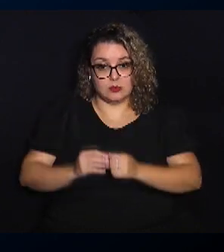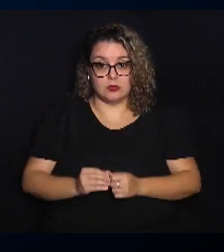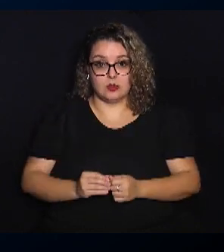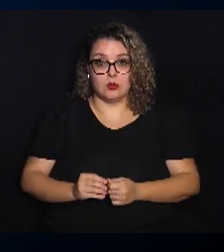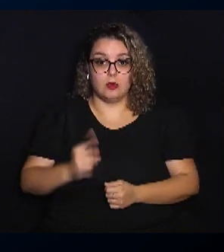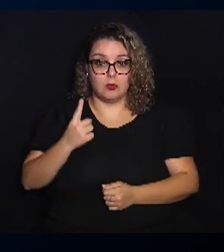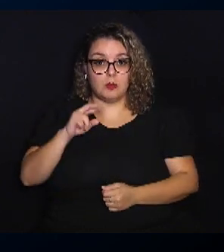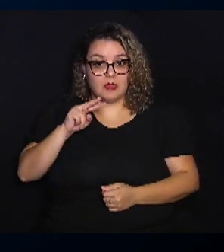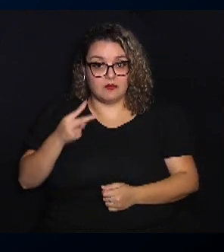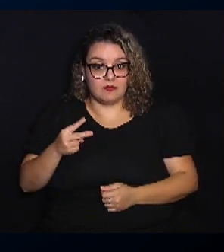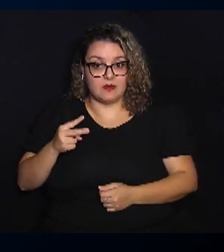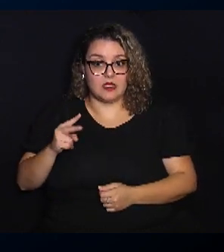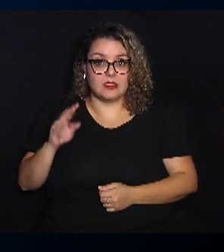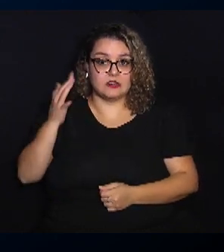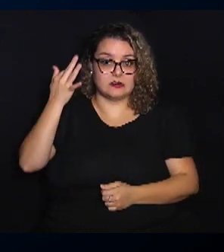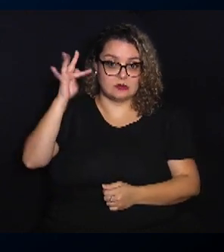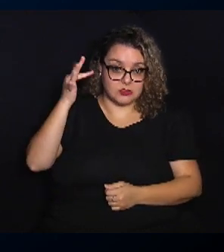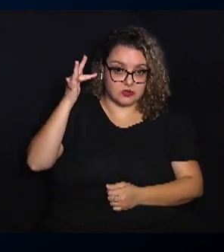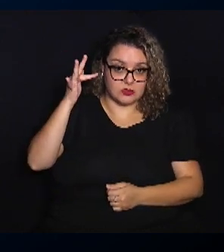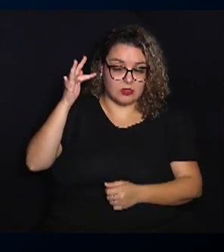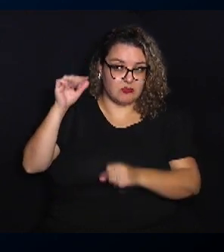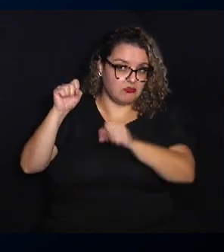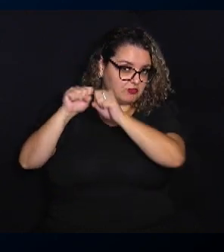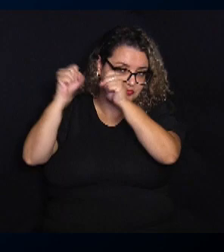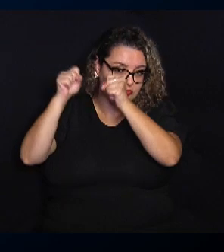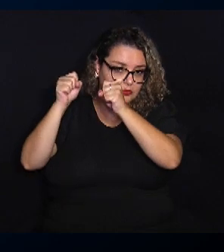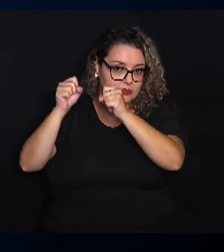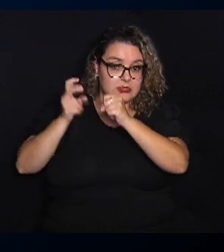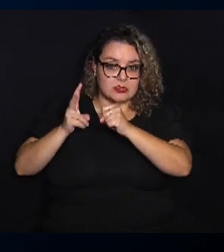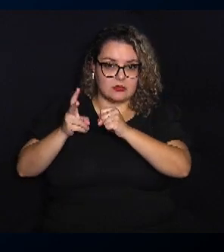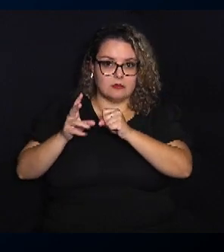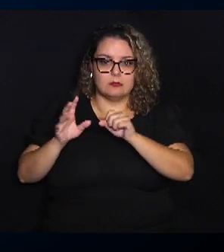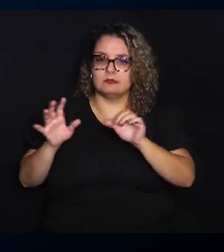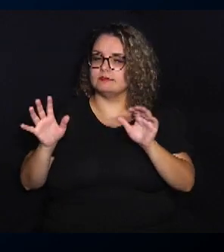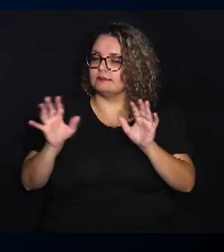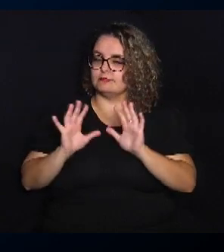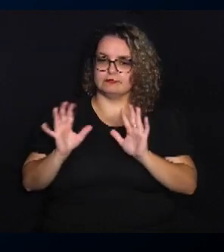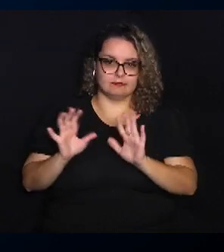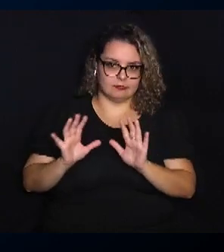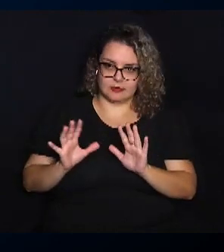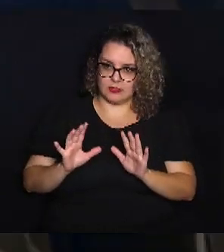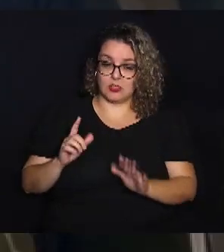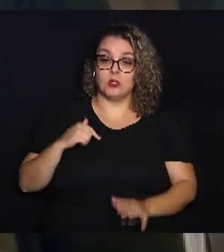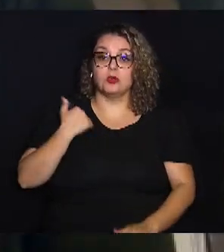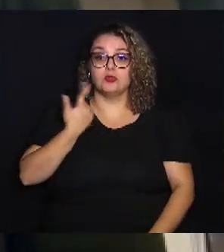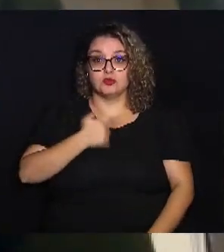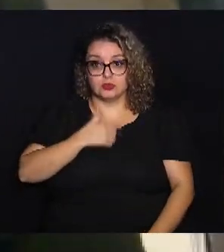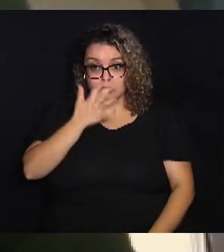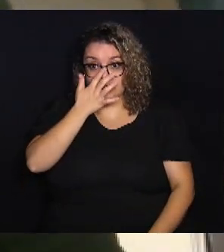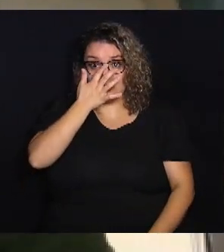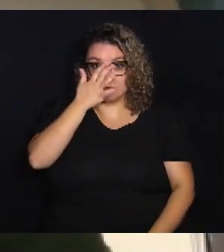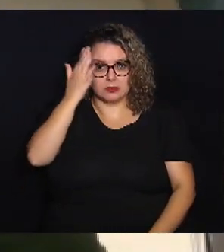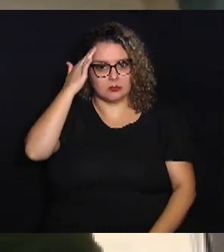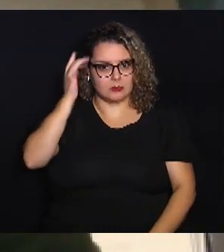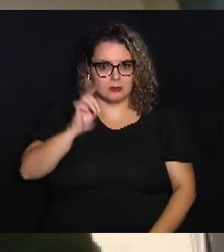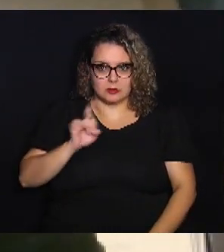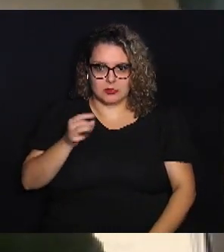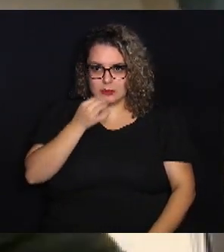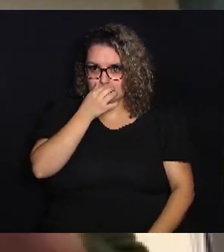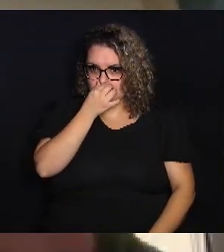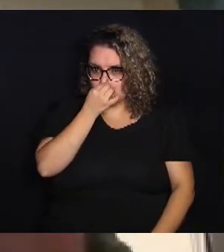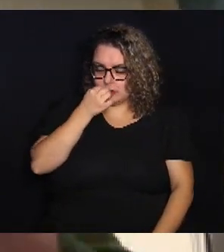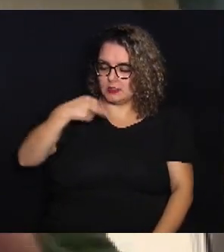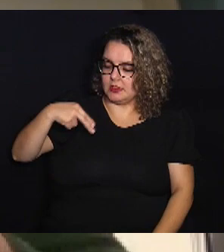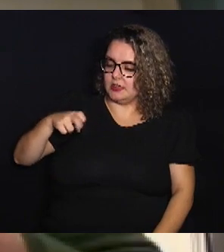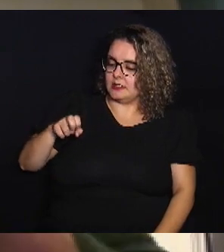lesado, sempre lesado. Ponto. Só que não é mais assim. A gente sabe hoje que não é assim. A